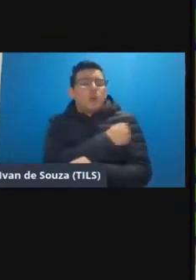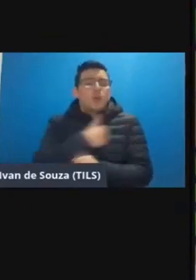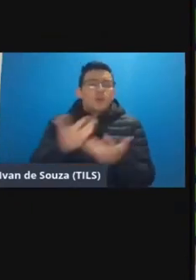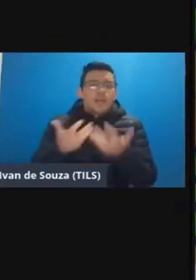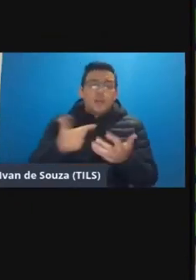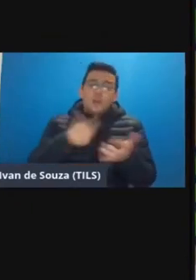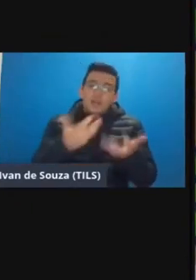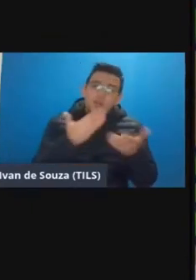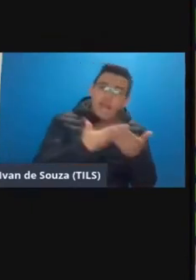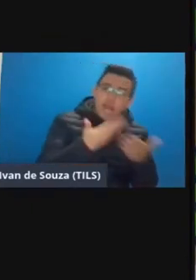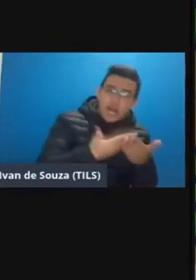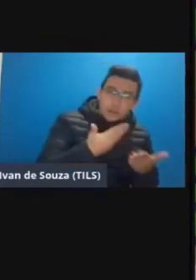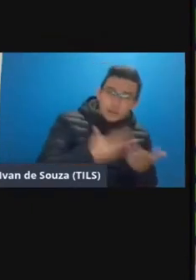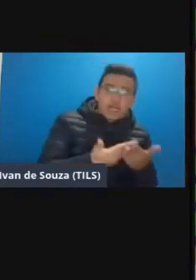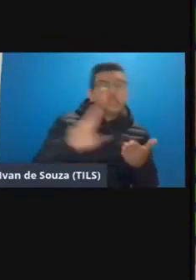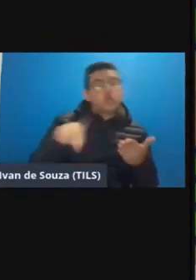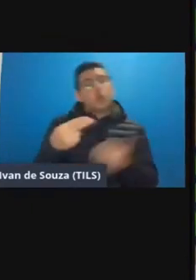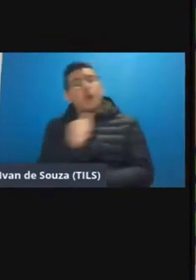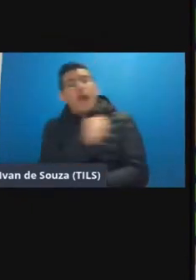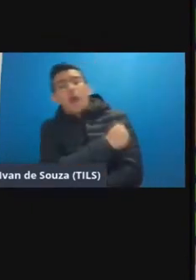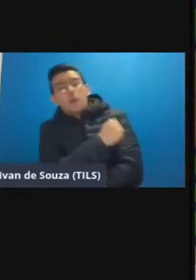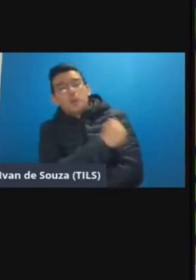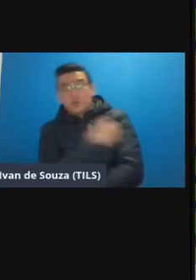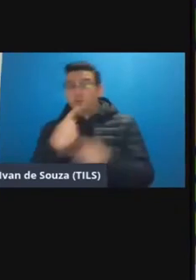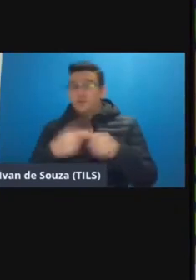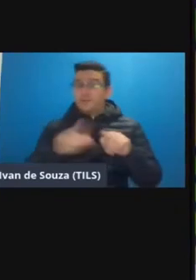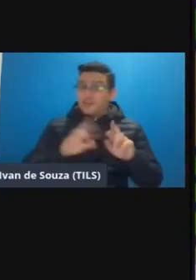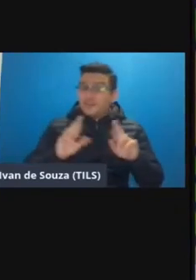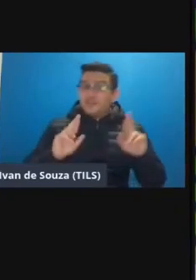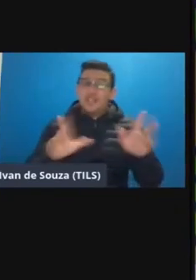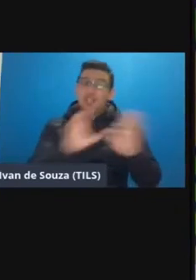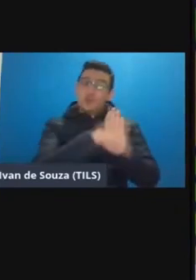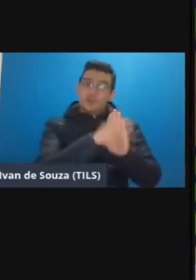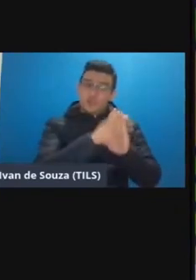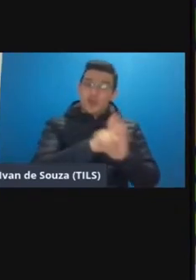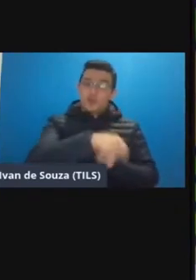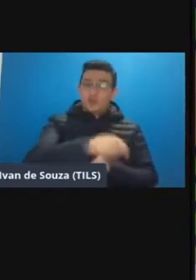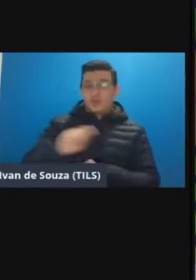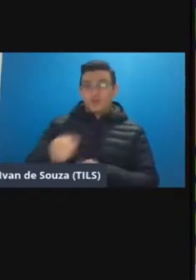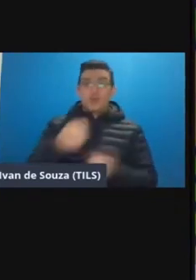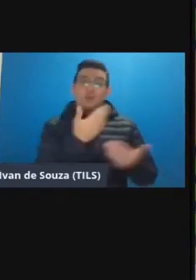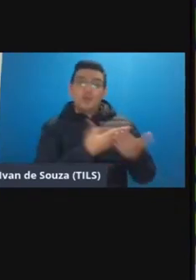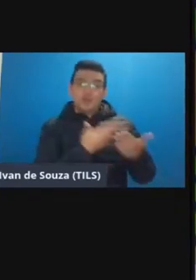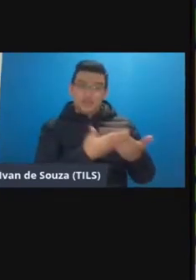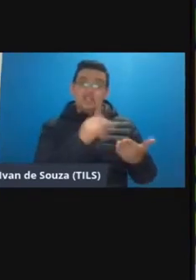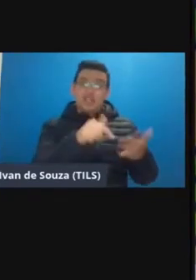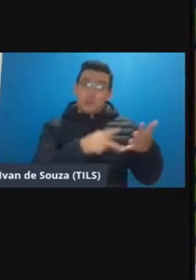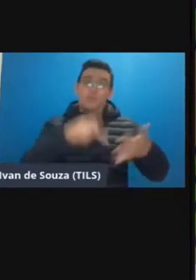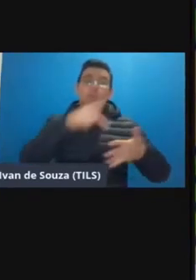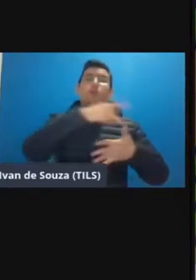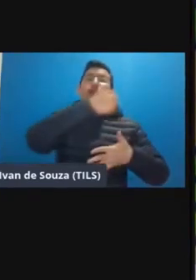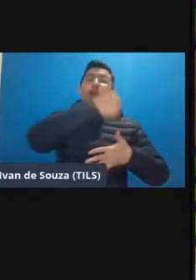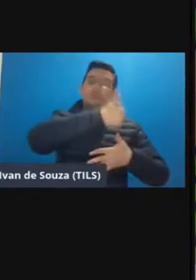estudante ou eu quero ser um aluno que tem uma grande diferença conceitual entre esses dois termos né o estudante é aquele protagonista que tá